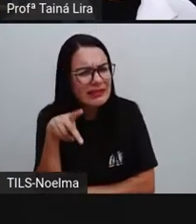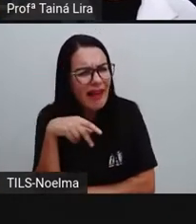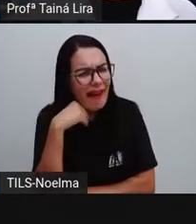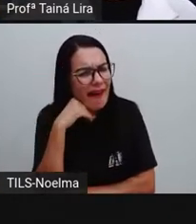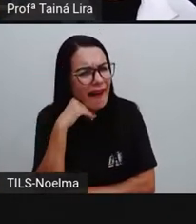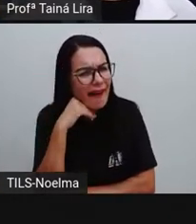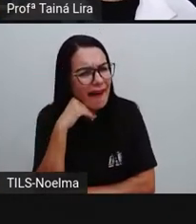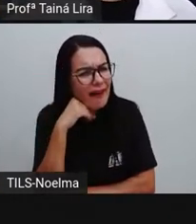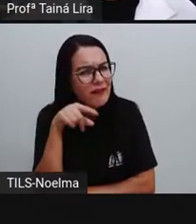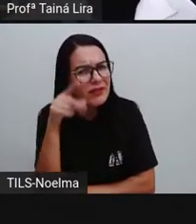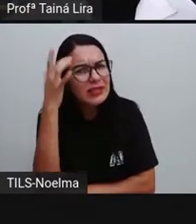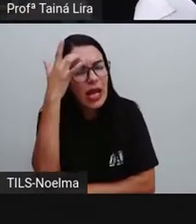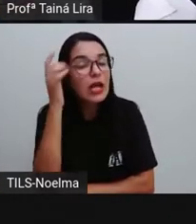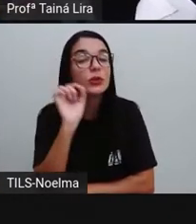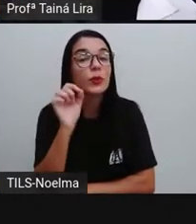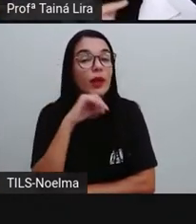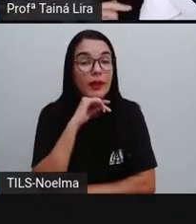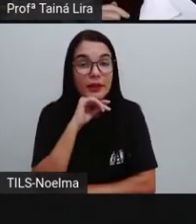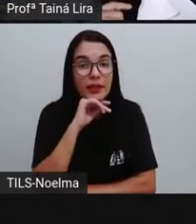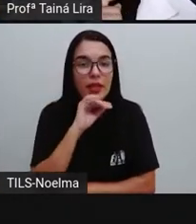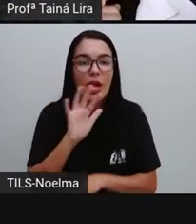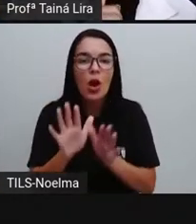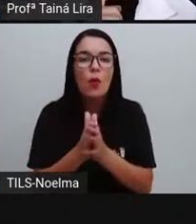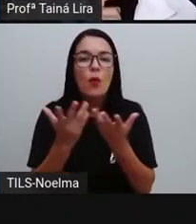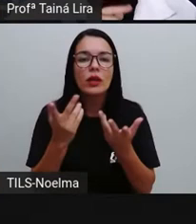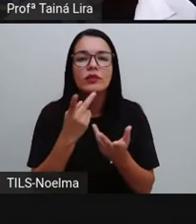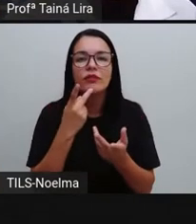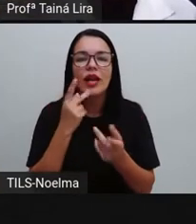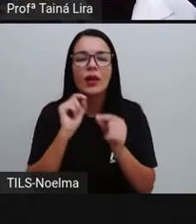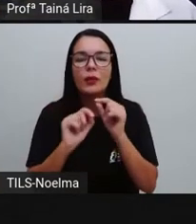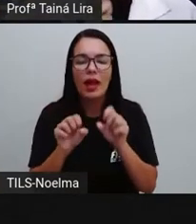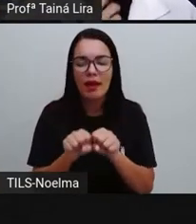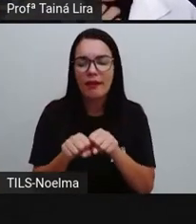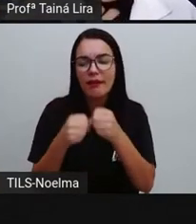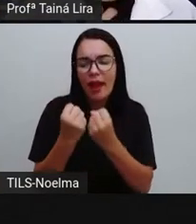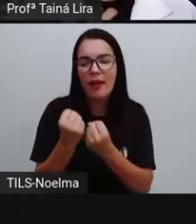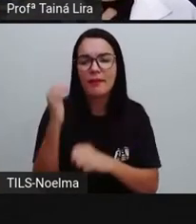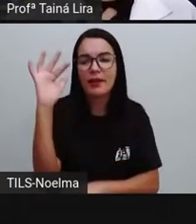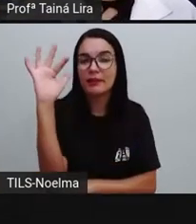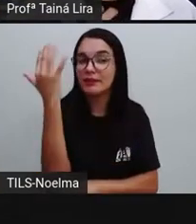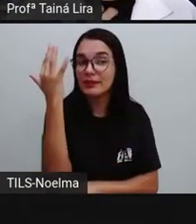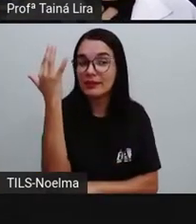O que é que vocês acham? Quando é que a gente usa essa expressão, né? Quebrar o galho?